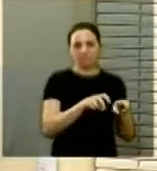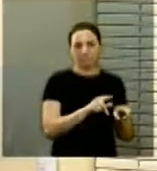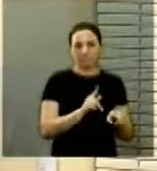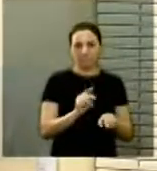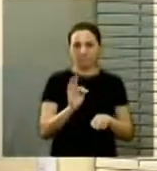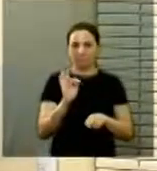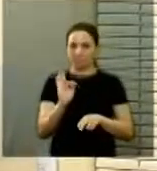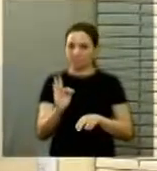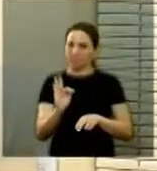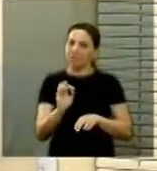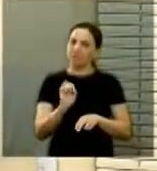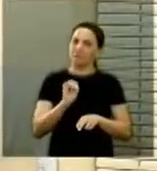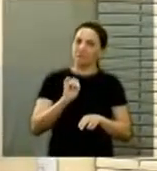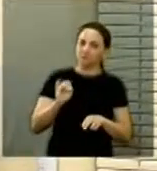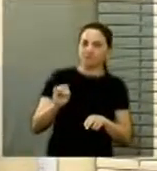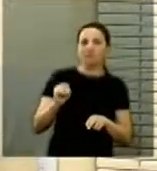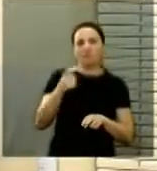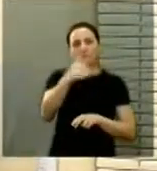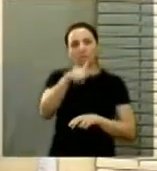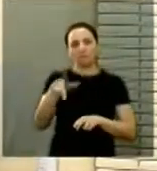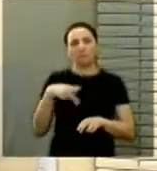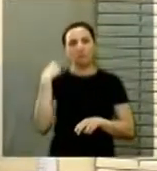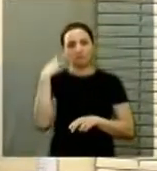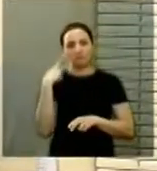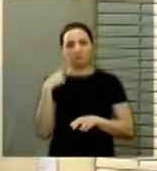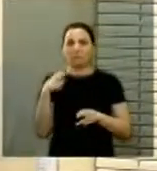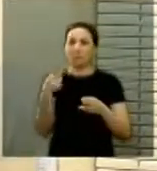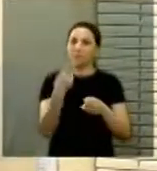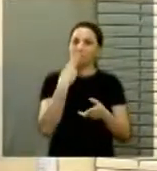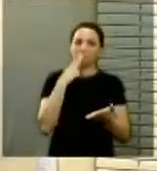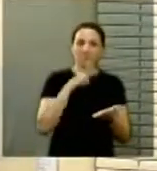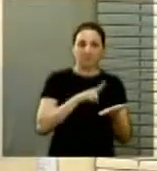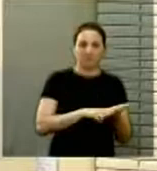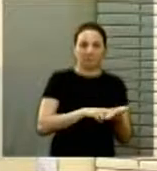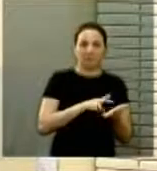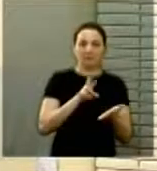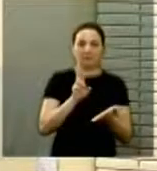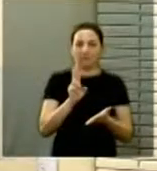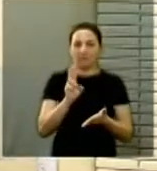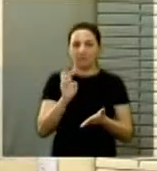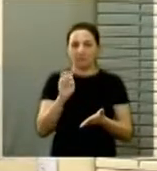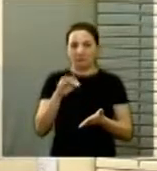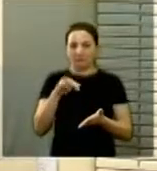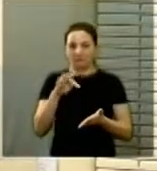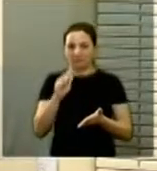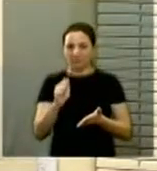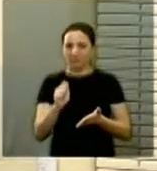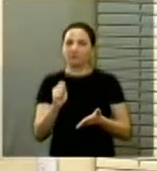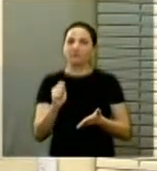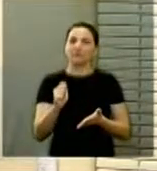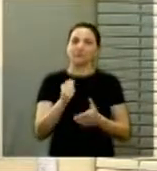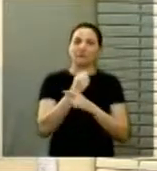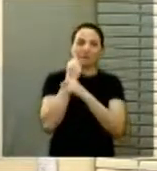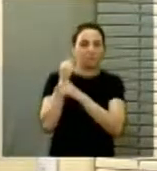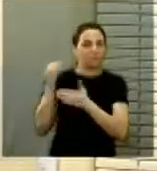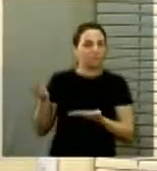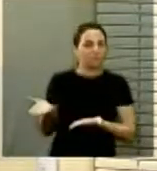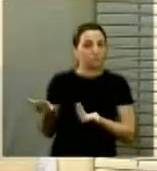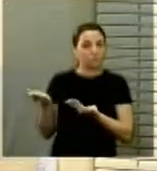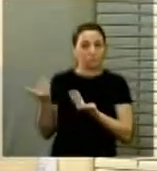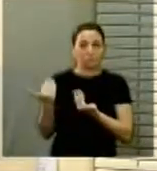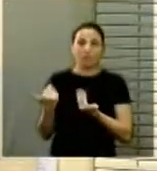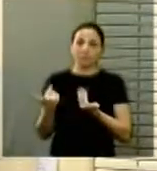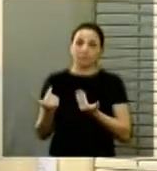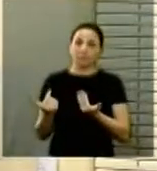PT, não sei se foi para os demais vereadores, que é uma carta da RENAD, Rede Nacional de Defesa do Adolescente, em